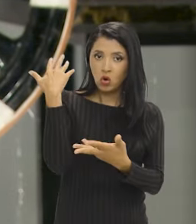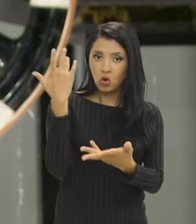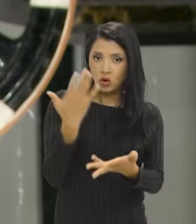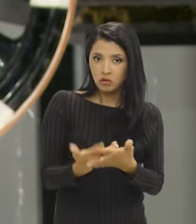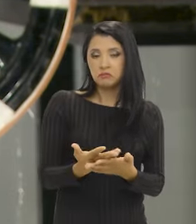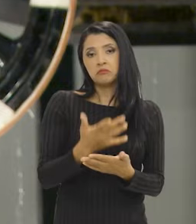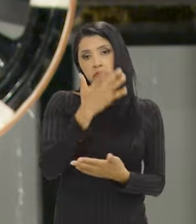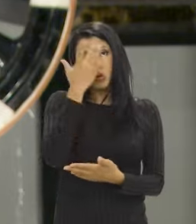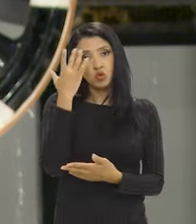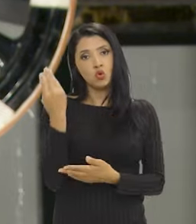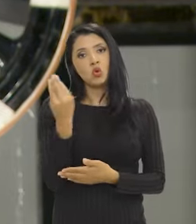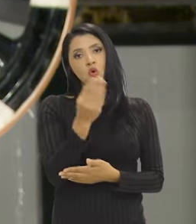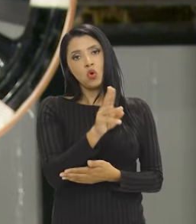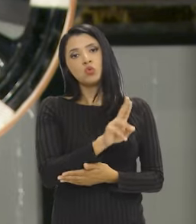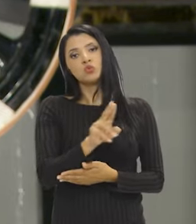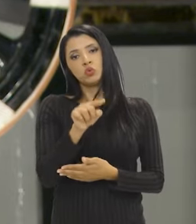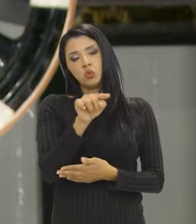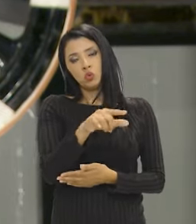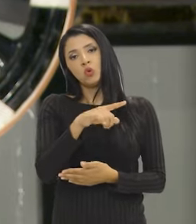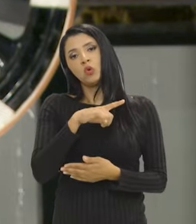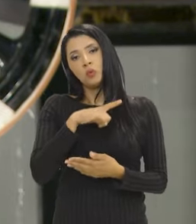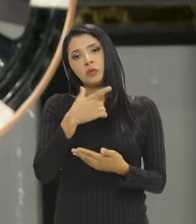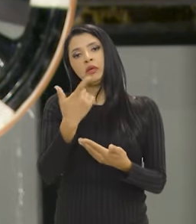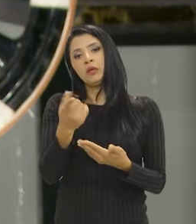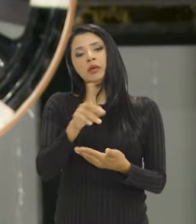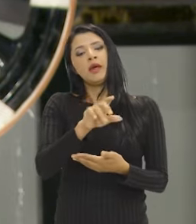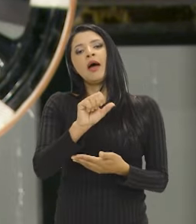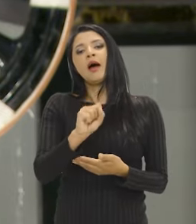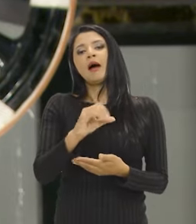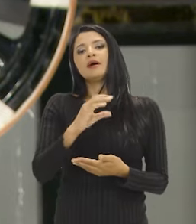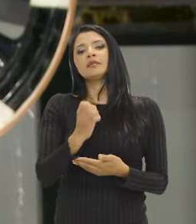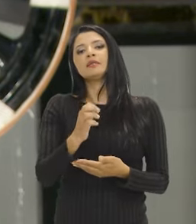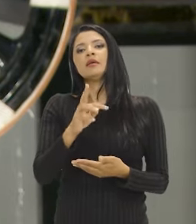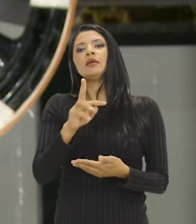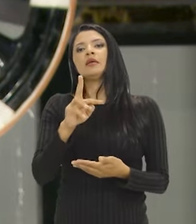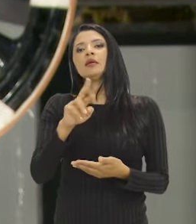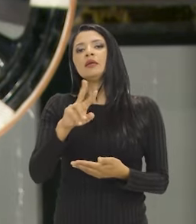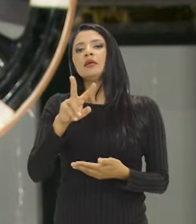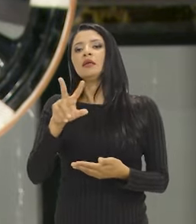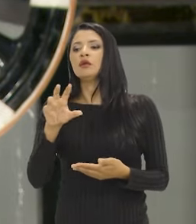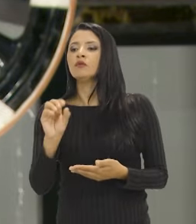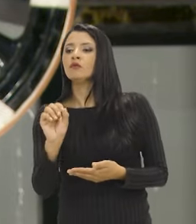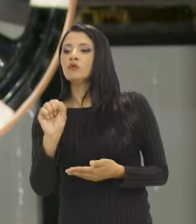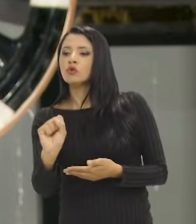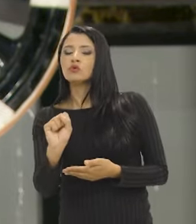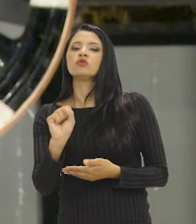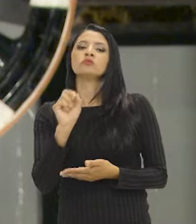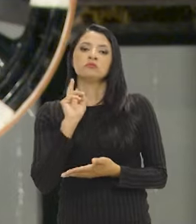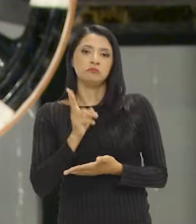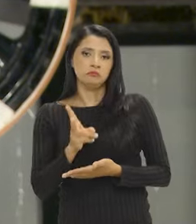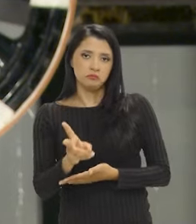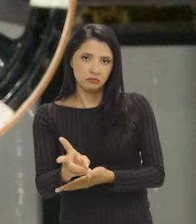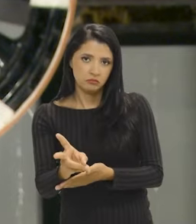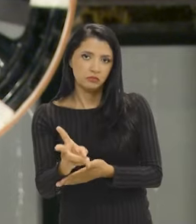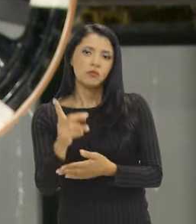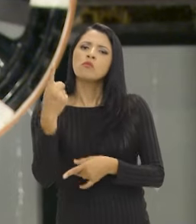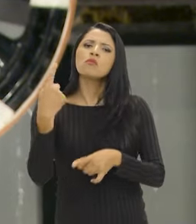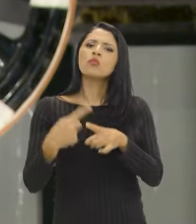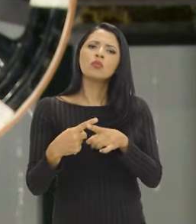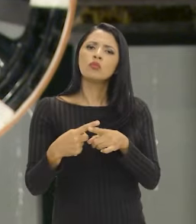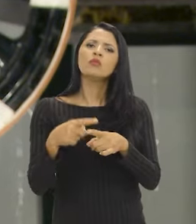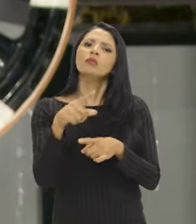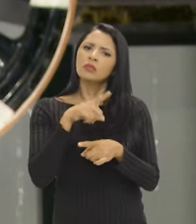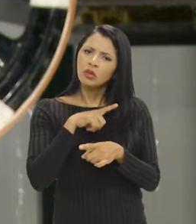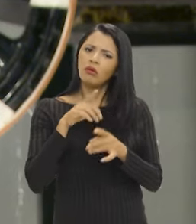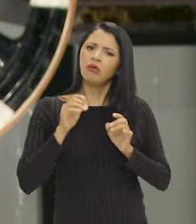que as pessoas assim o chamam, que a gente chama de acervos permanentes, porque